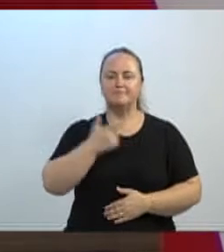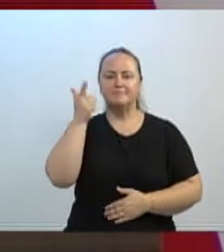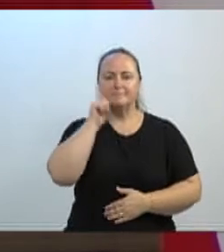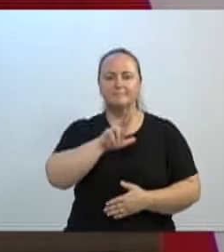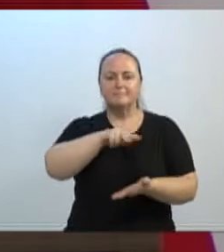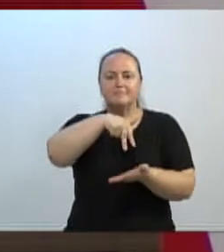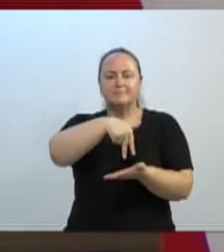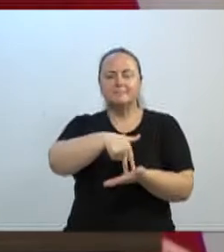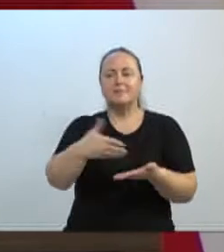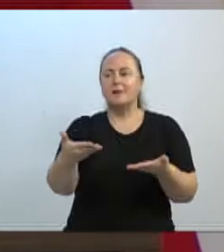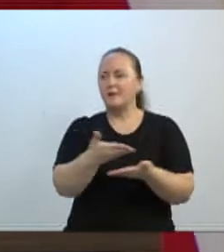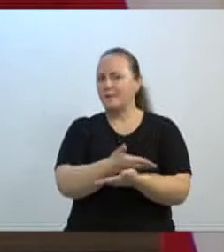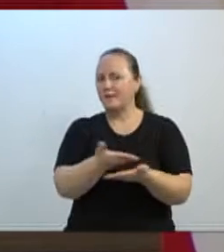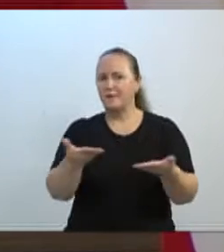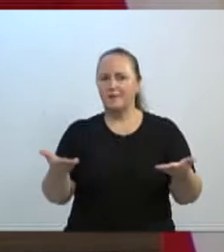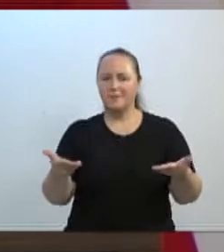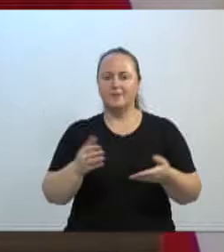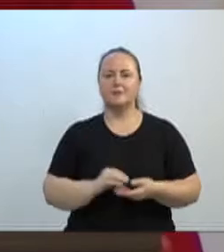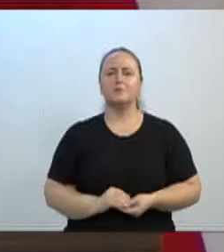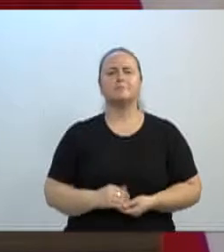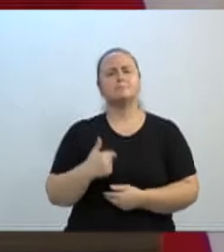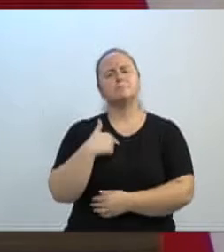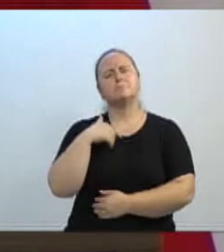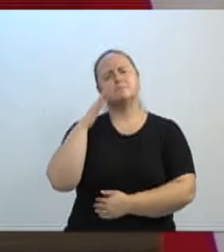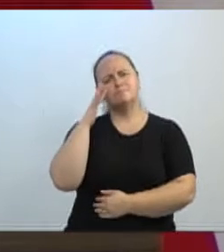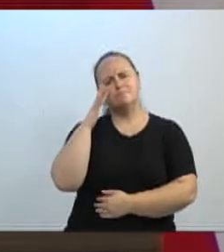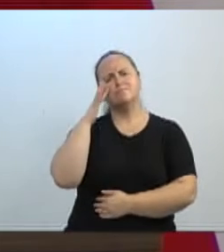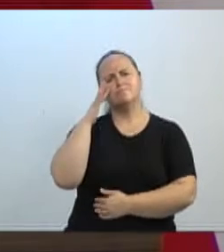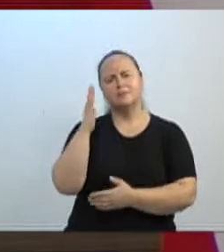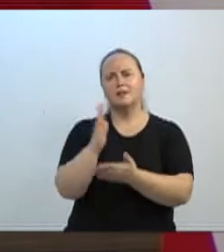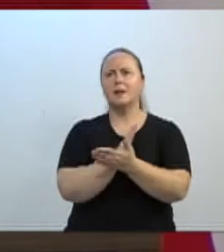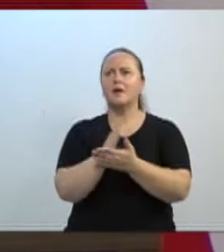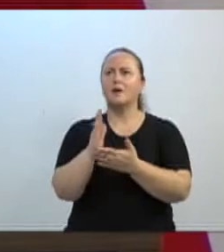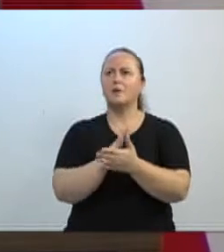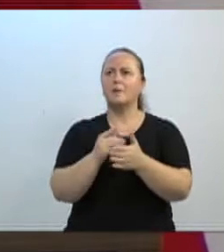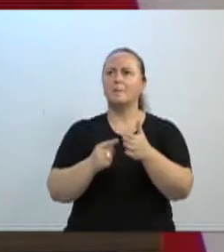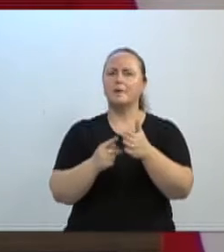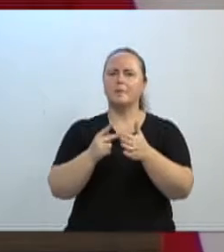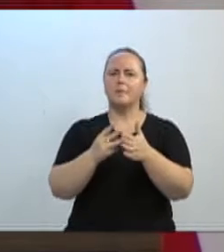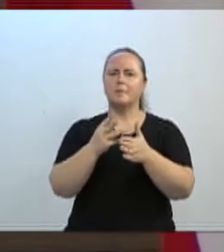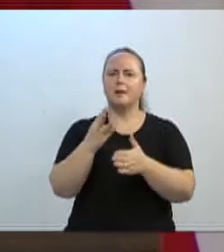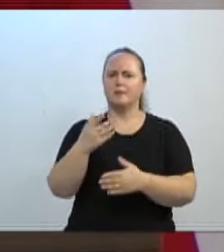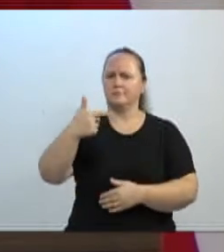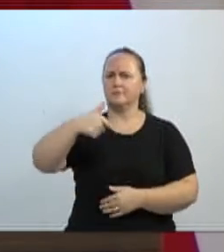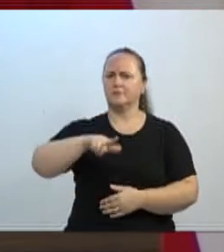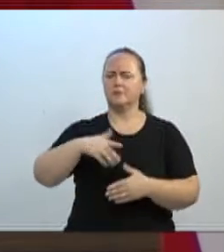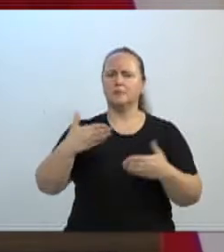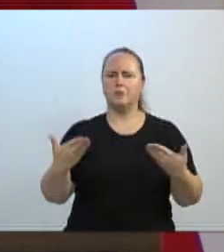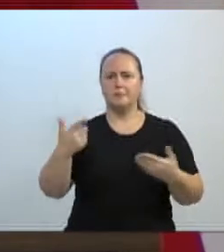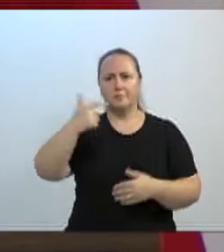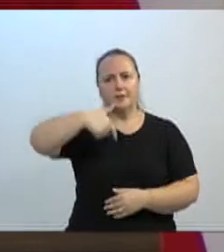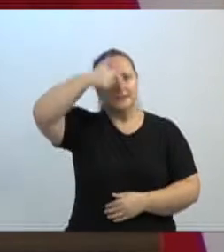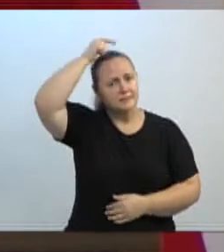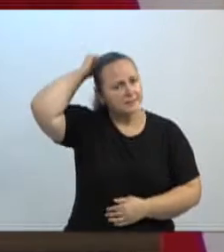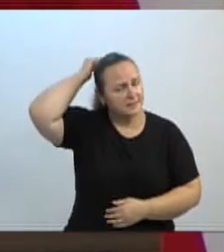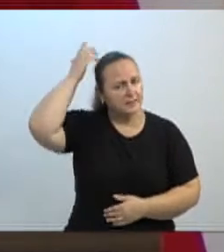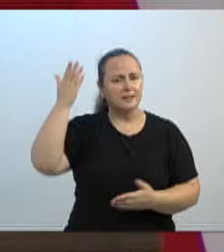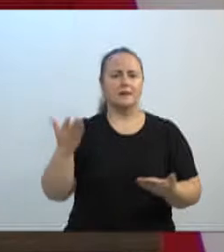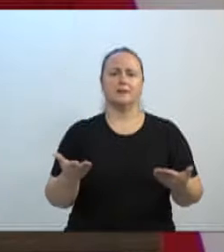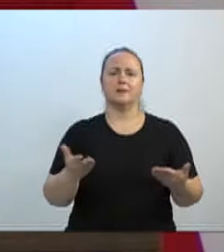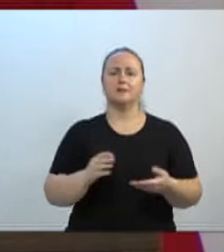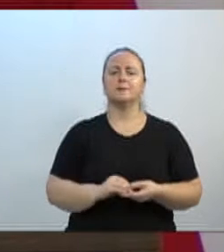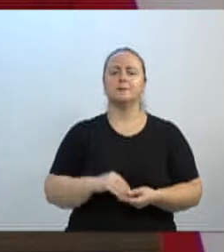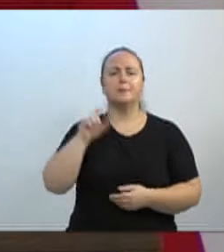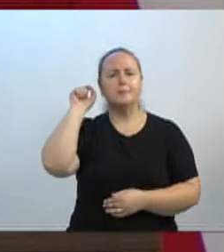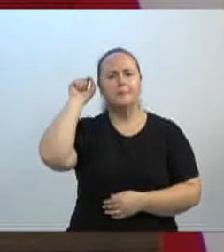falar com vocês. Eu ouvi algumas coisas aqui, algumas vezes aqui, pelo vereador Adriano, pelo vereador Maurício, por alguns